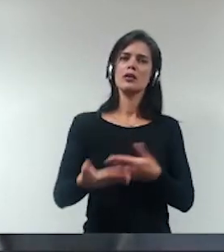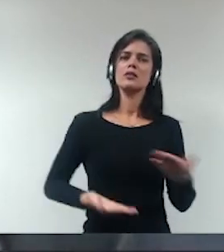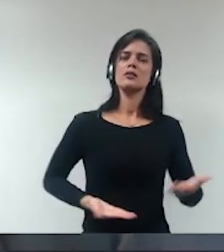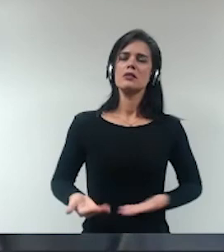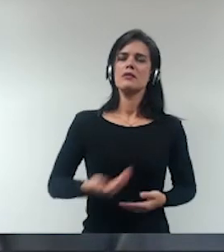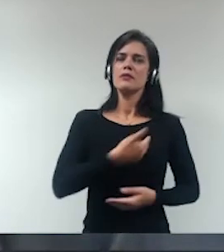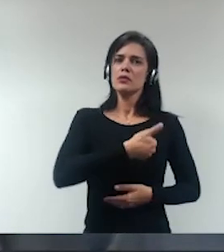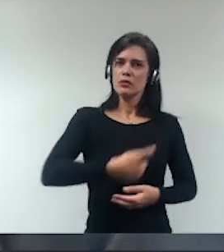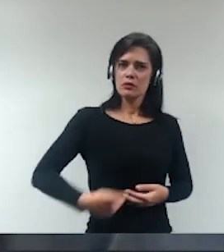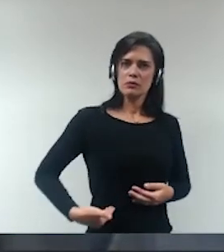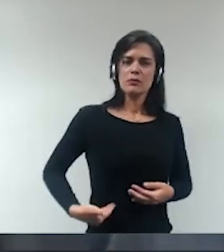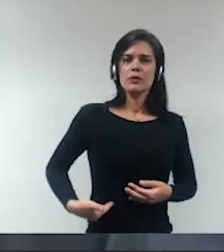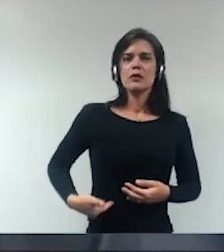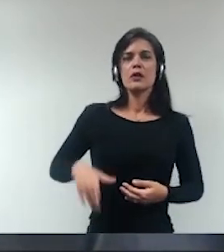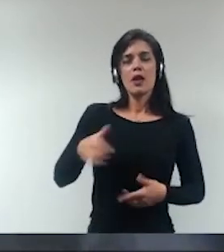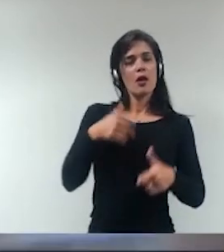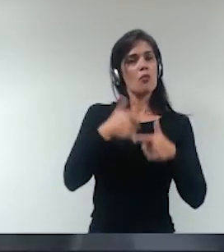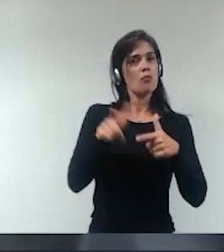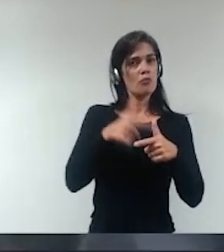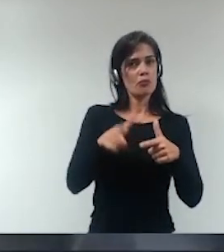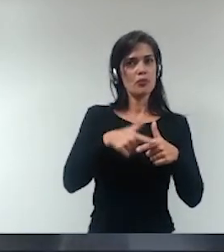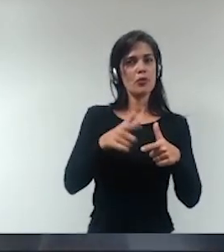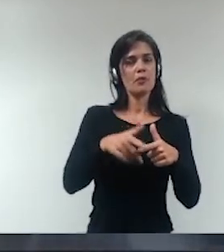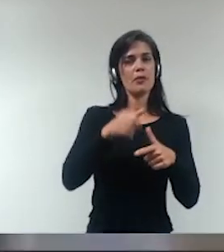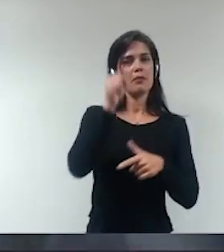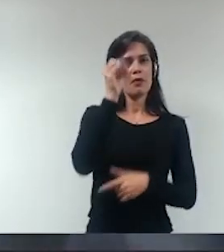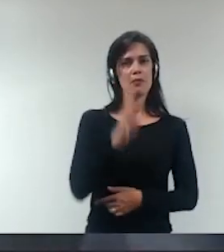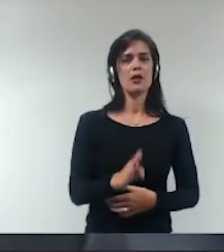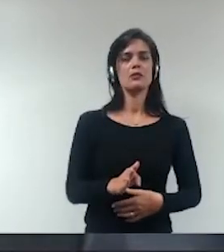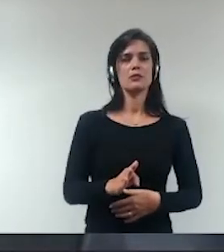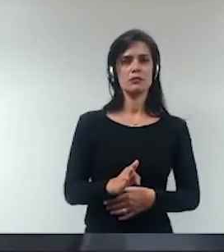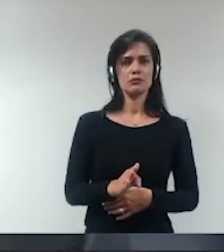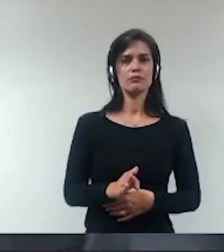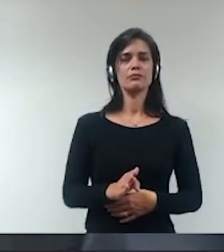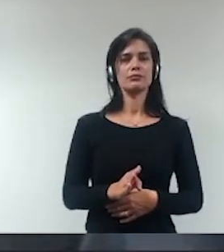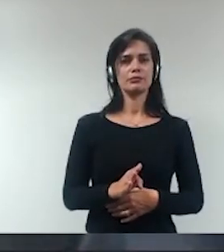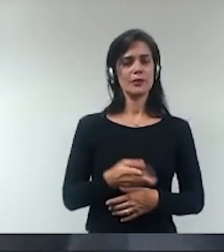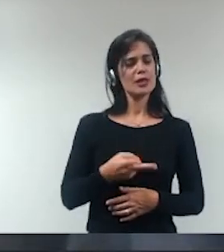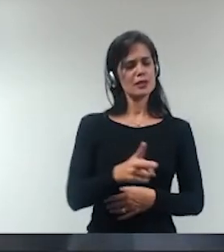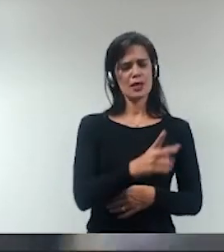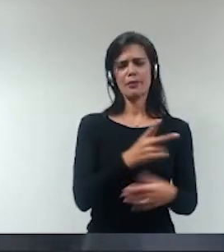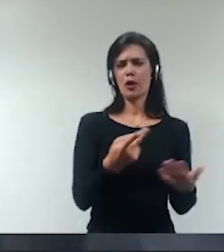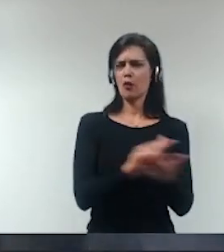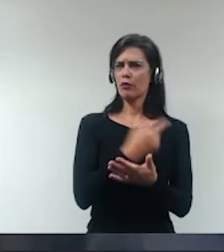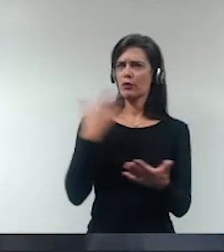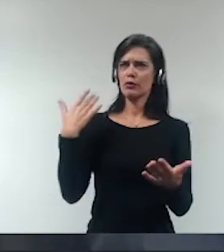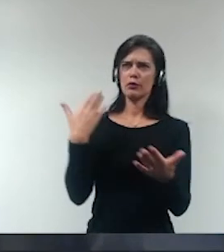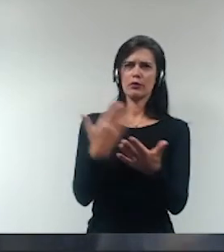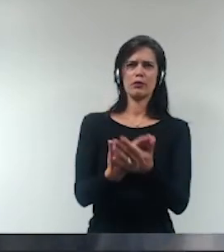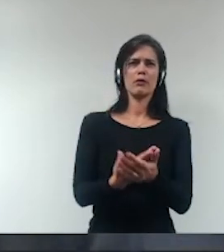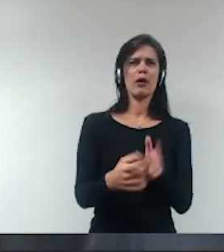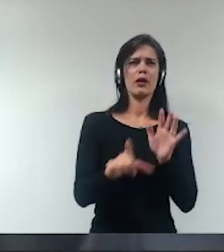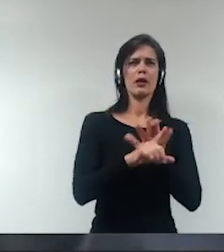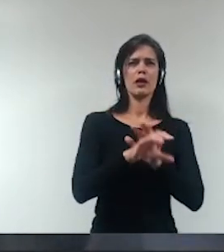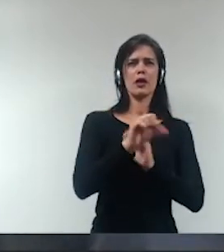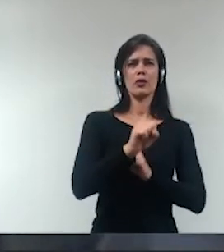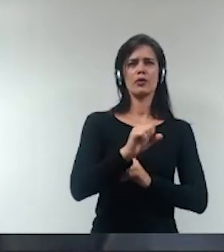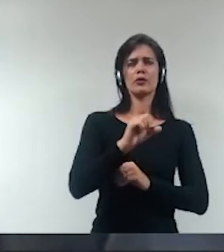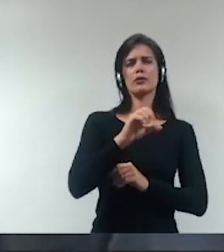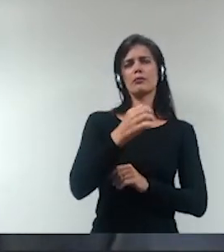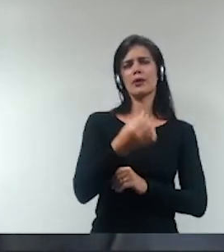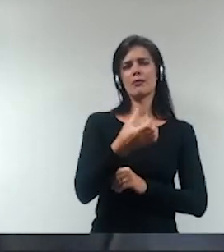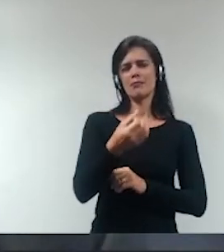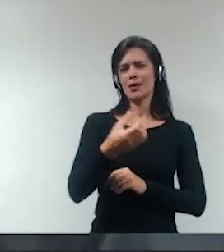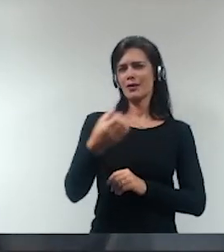é problemático no Brasil sempre foi a lei 8666 por mais